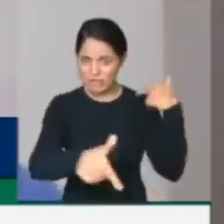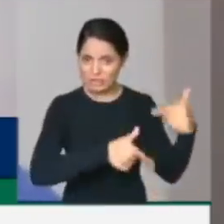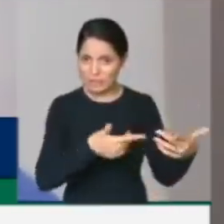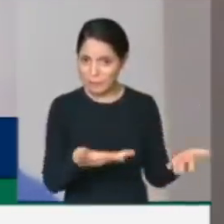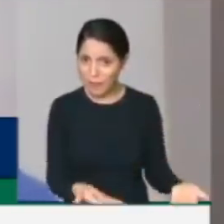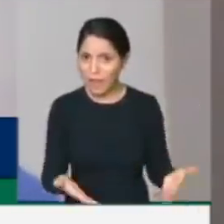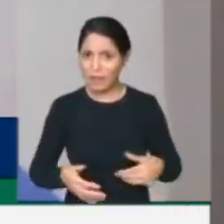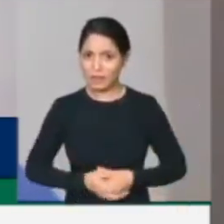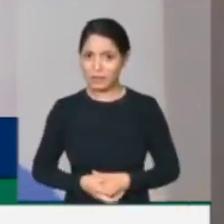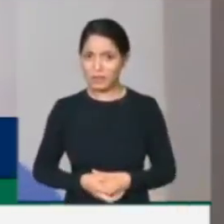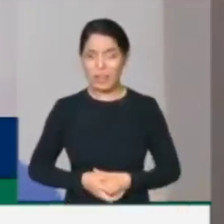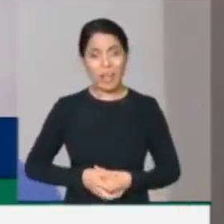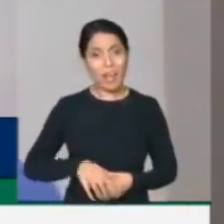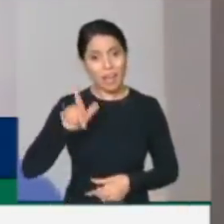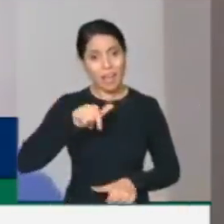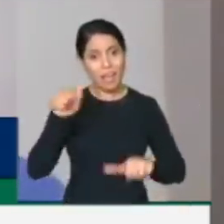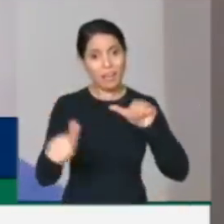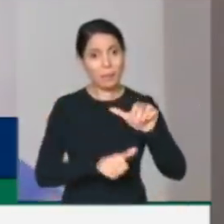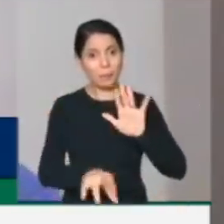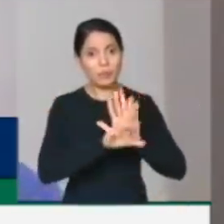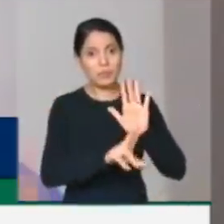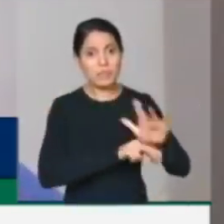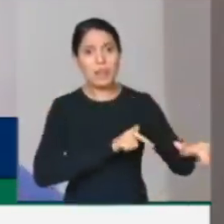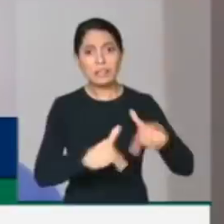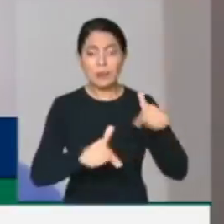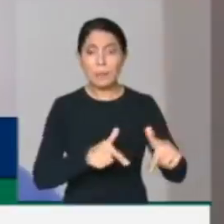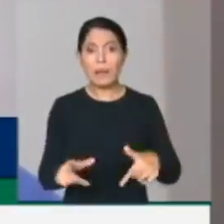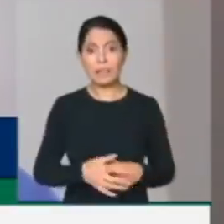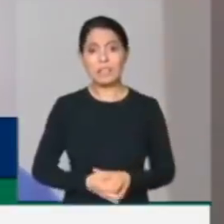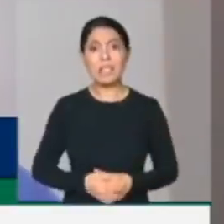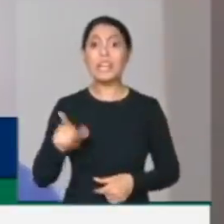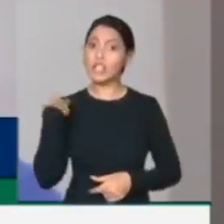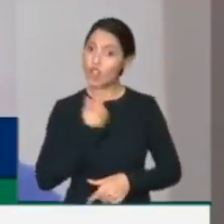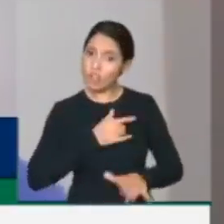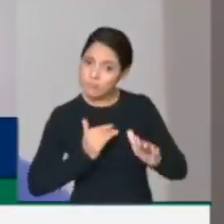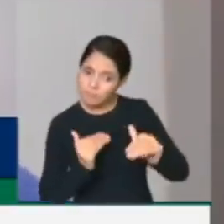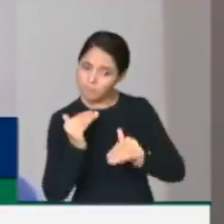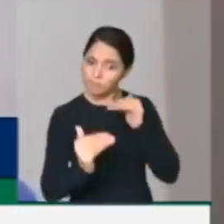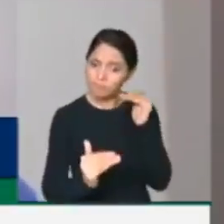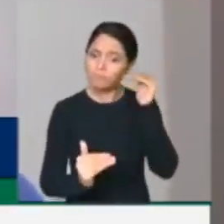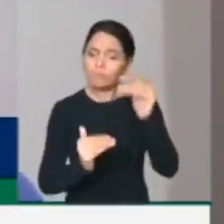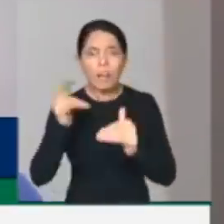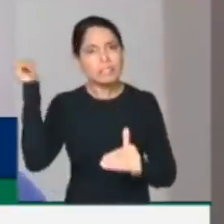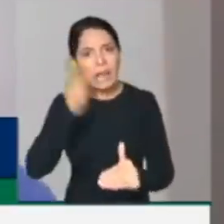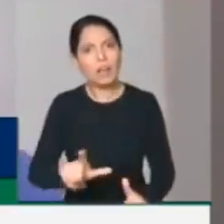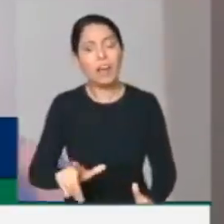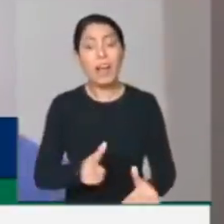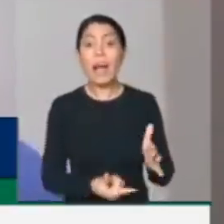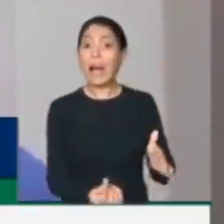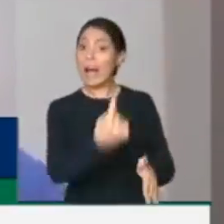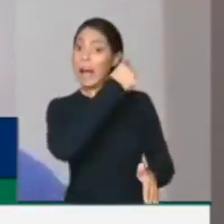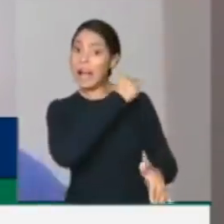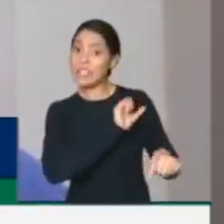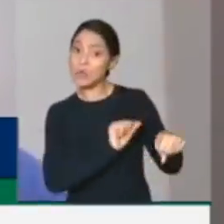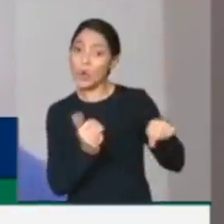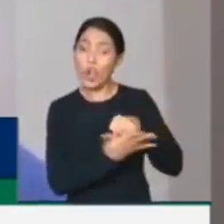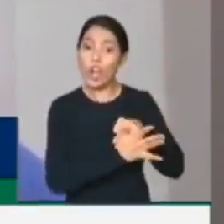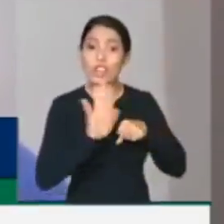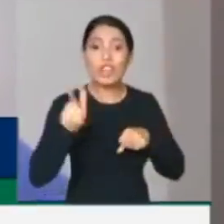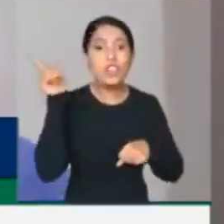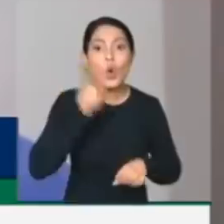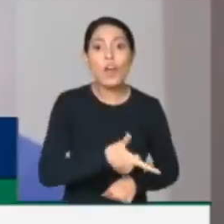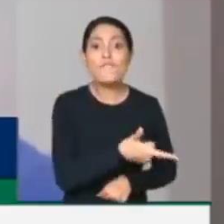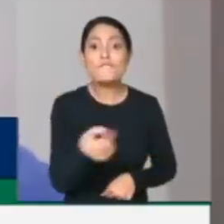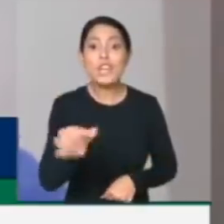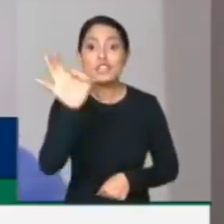Esse é o resultado da reforma trabalhista. E nós estávamos num momento de retomada. A arrecadação, antes do coronavírus, tinha aumentado 20%